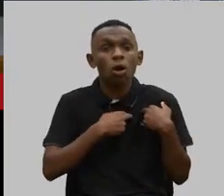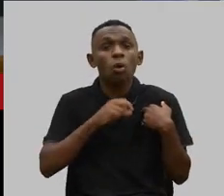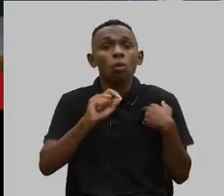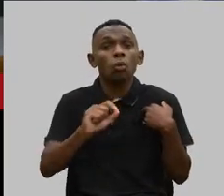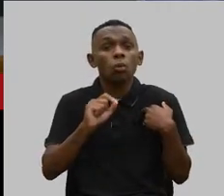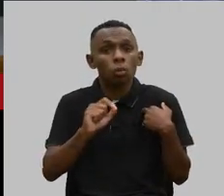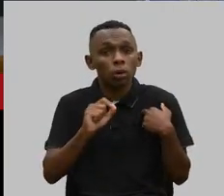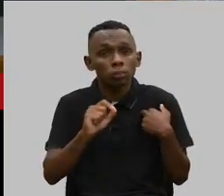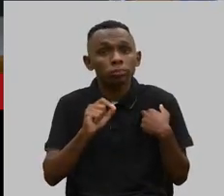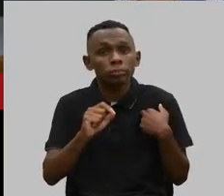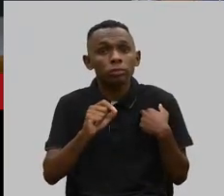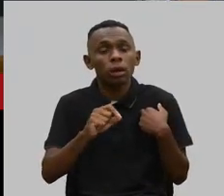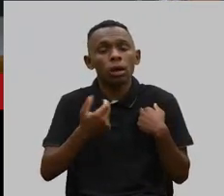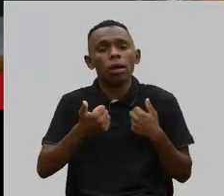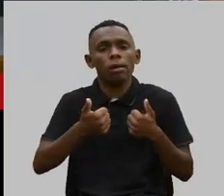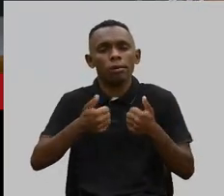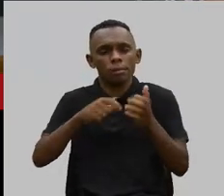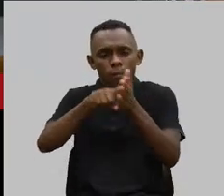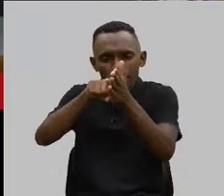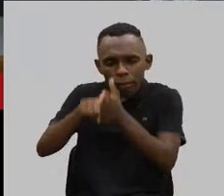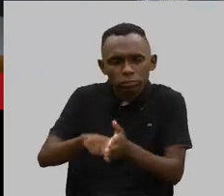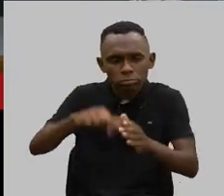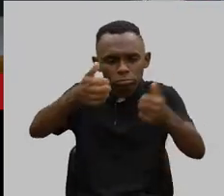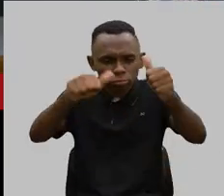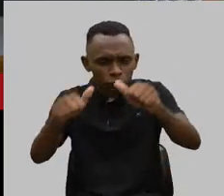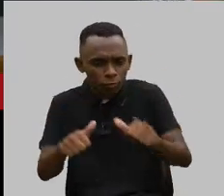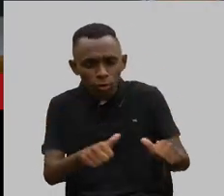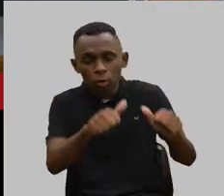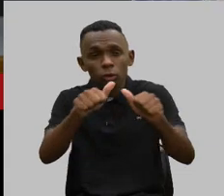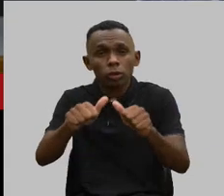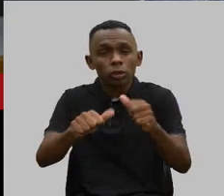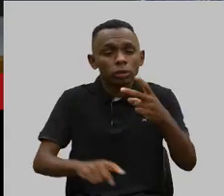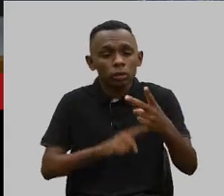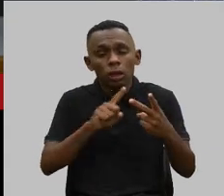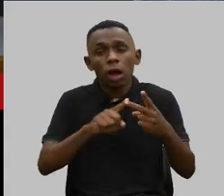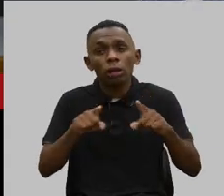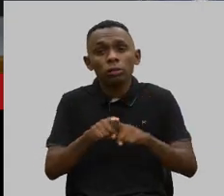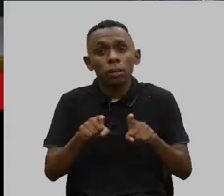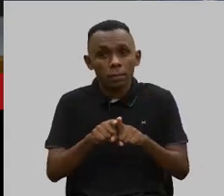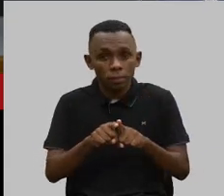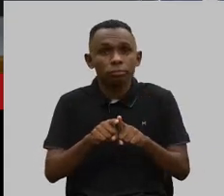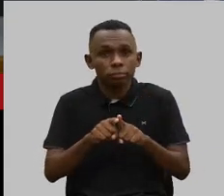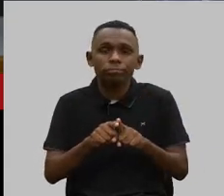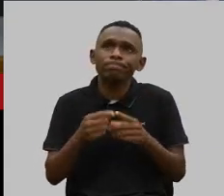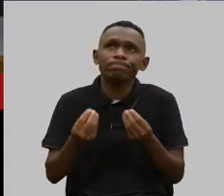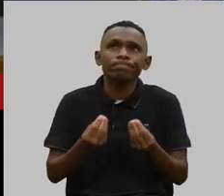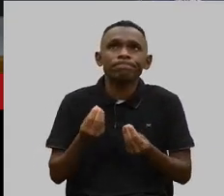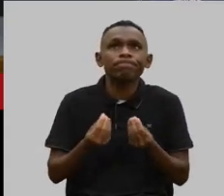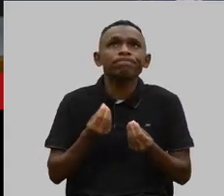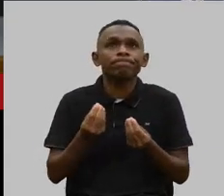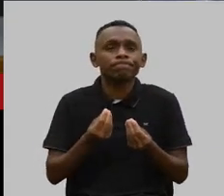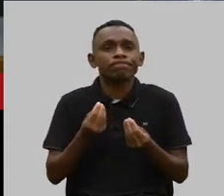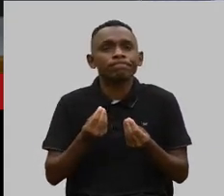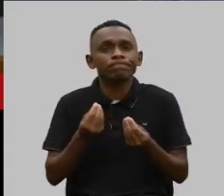fiscalização e pela, vamos dizer assim,